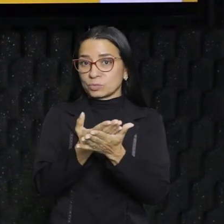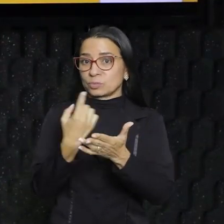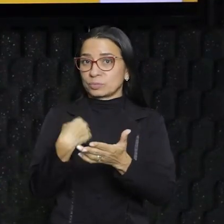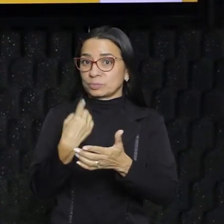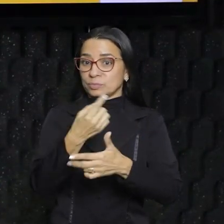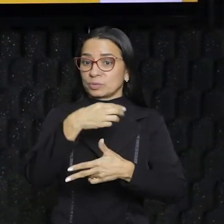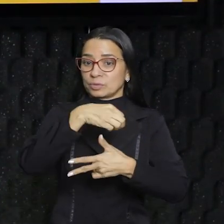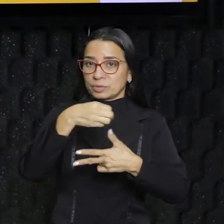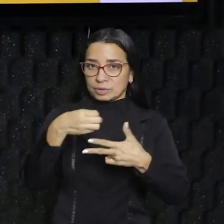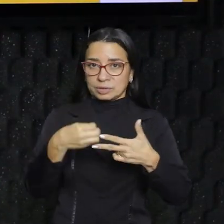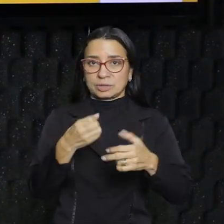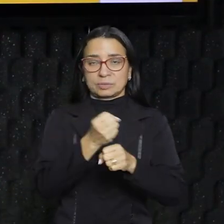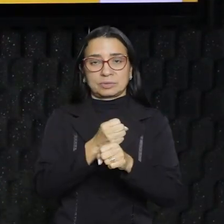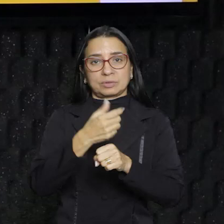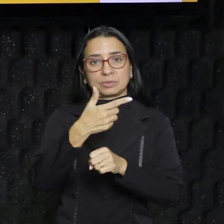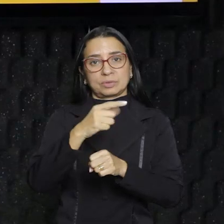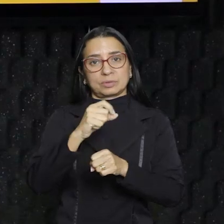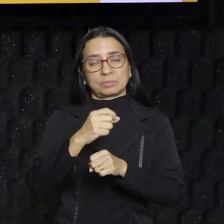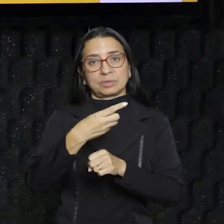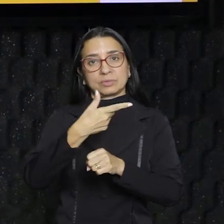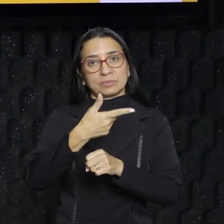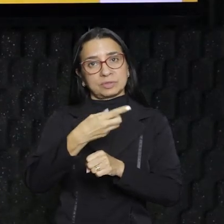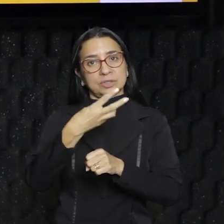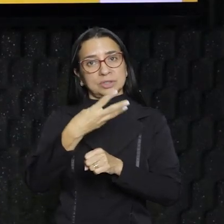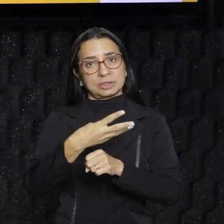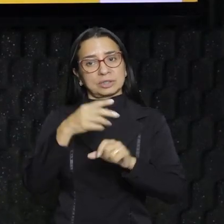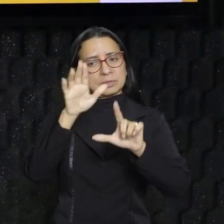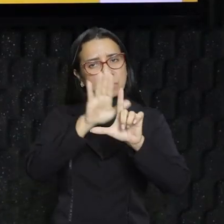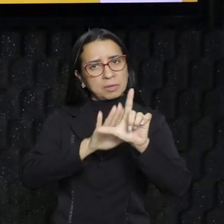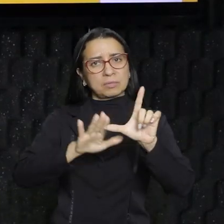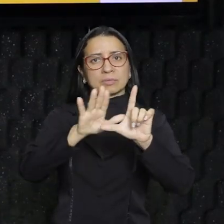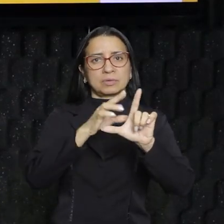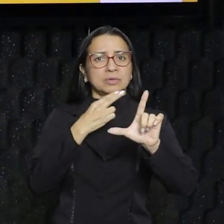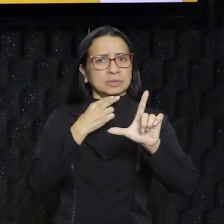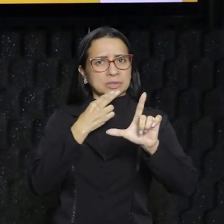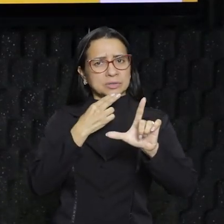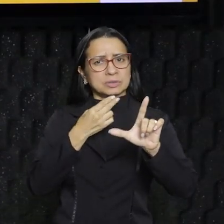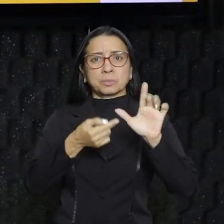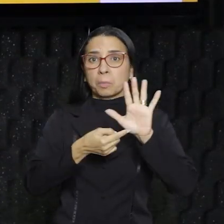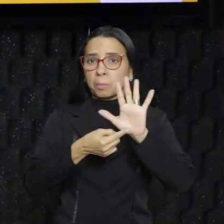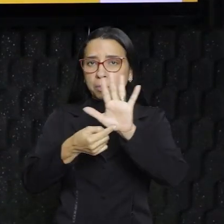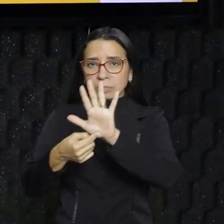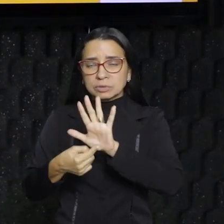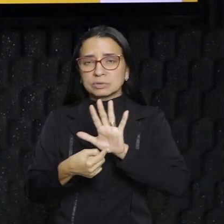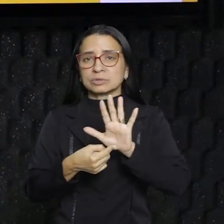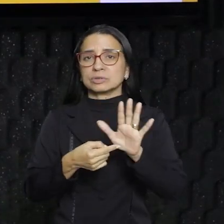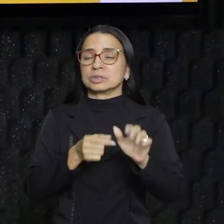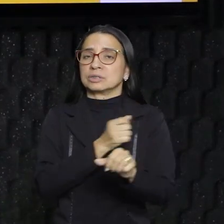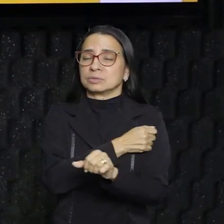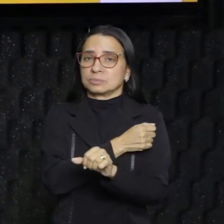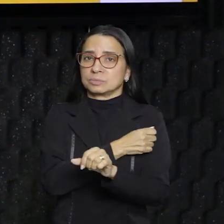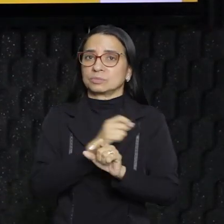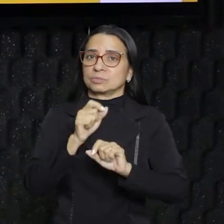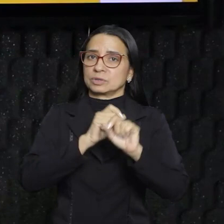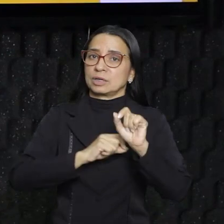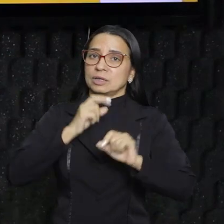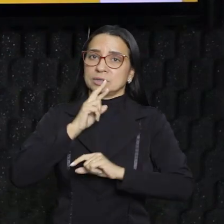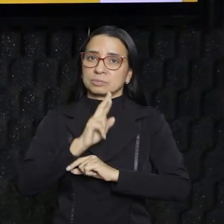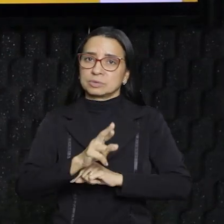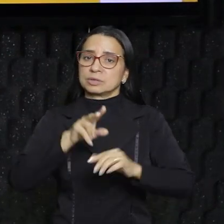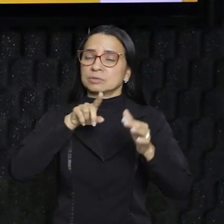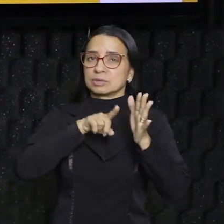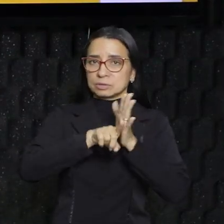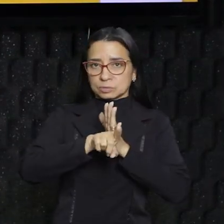o nosso Enem 2023. A plataforma Gonçalves Dias traz para ti, estudante, uma resolução de uma série de questões, de